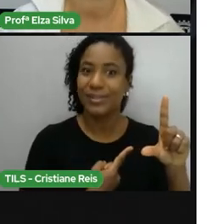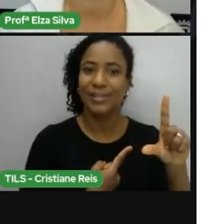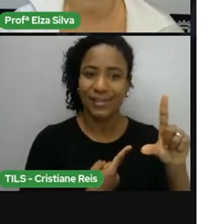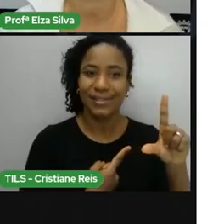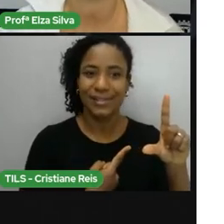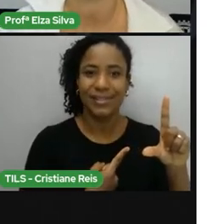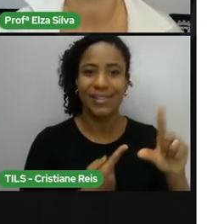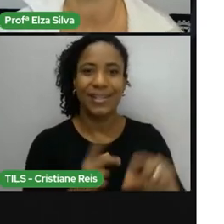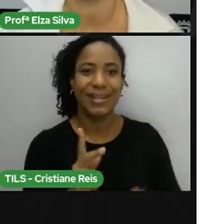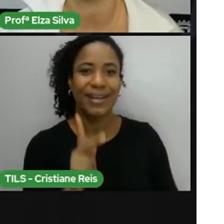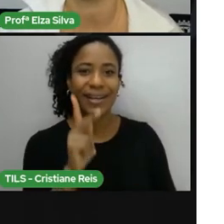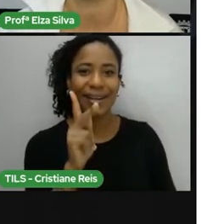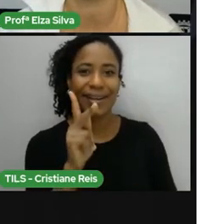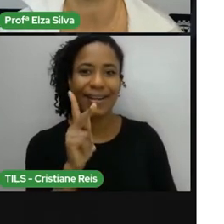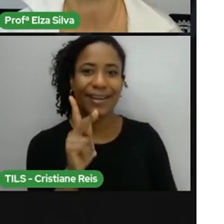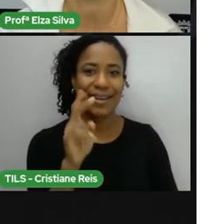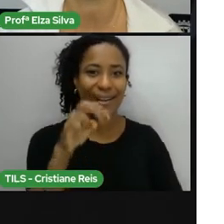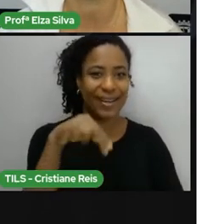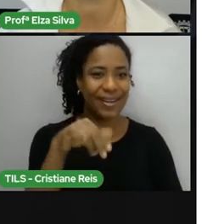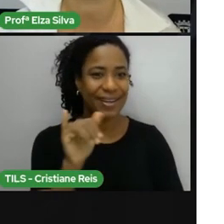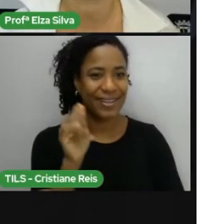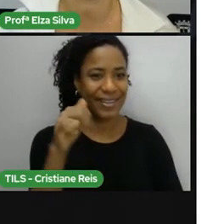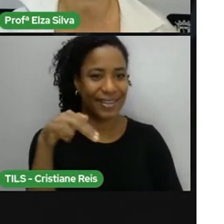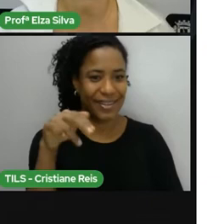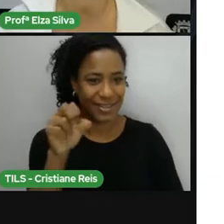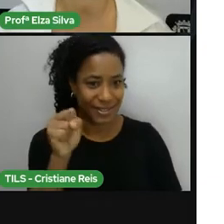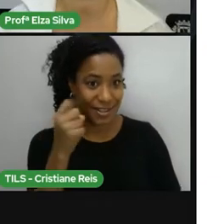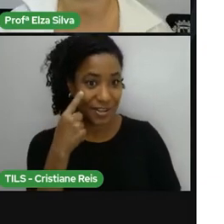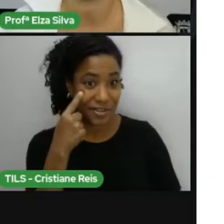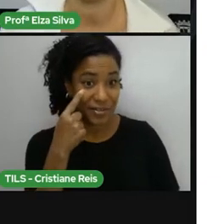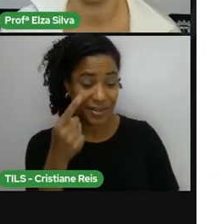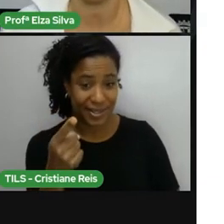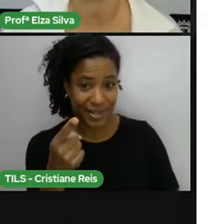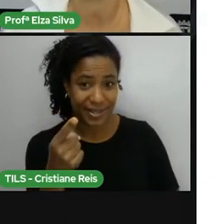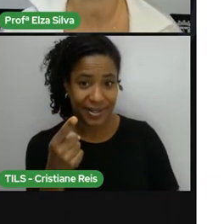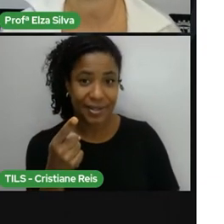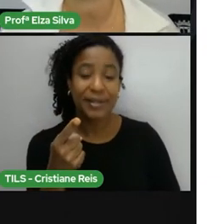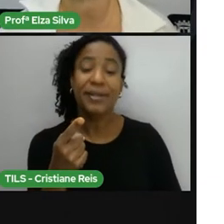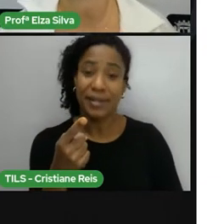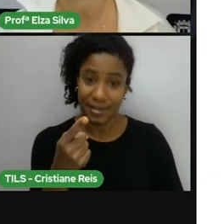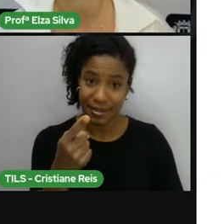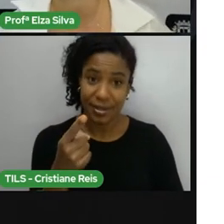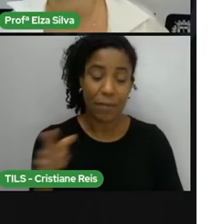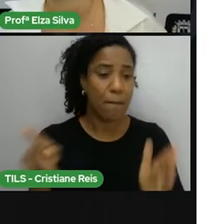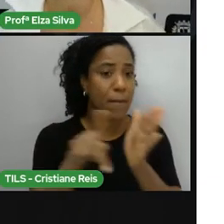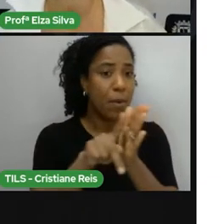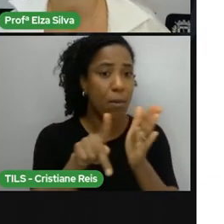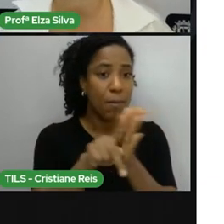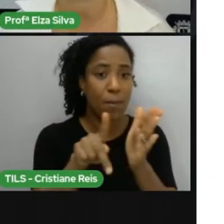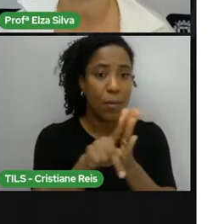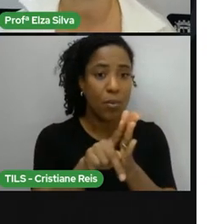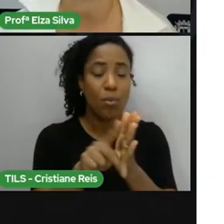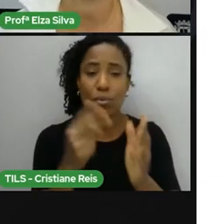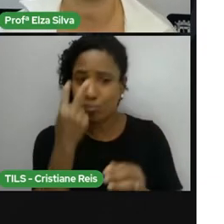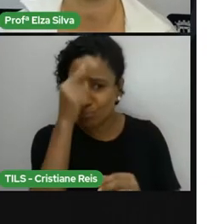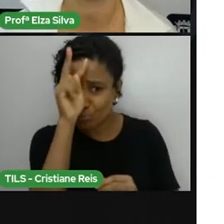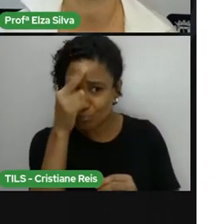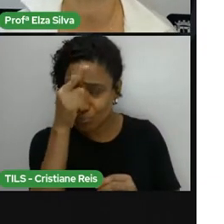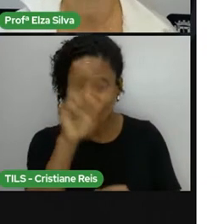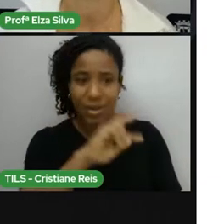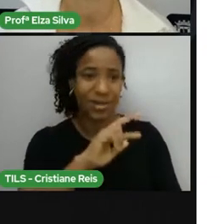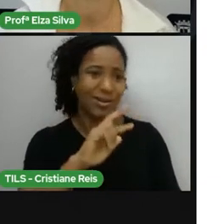Neste tópico Vocês poderão Explorar A riqueza Da história E da cultura